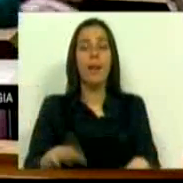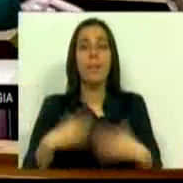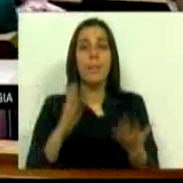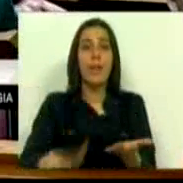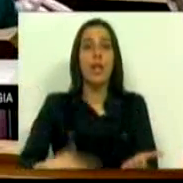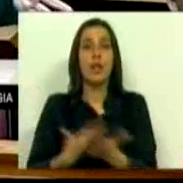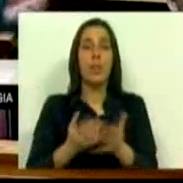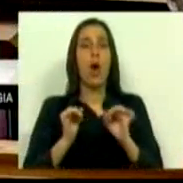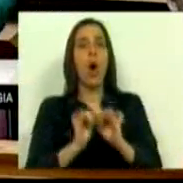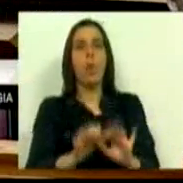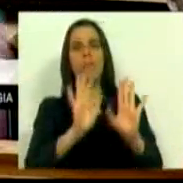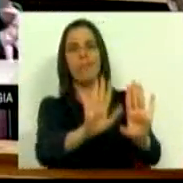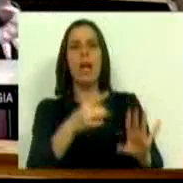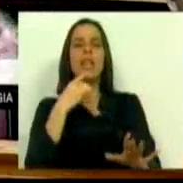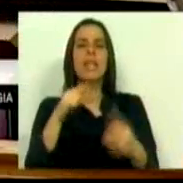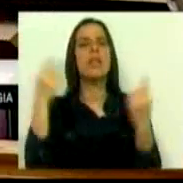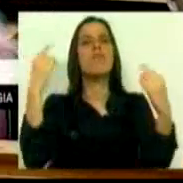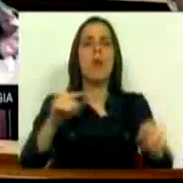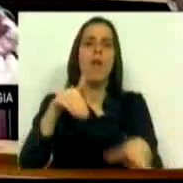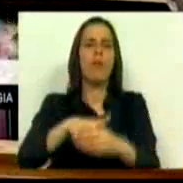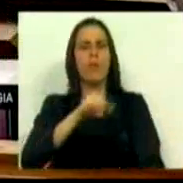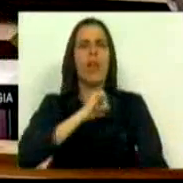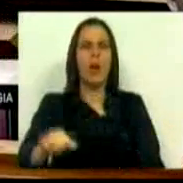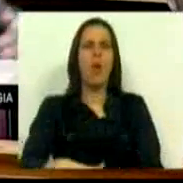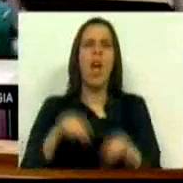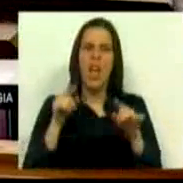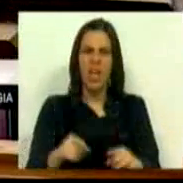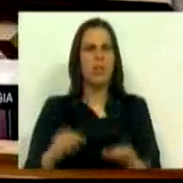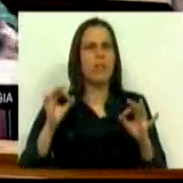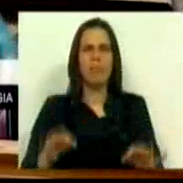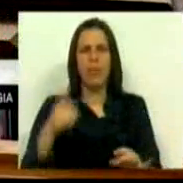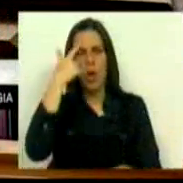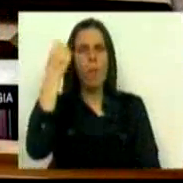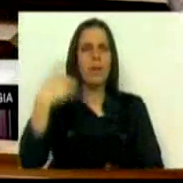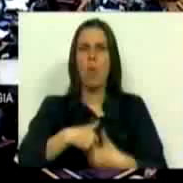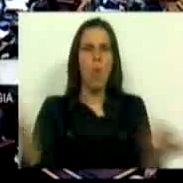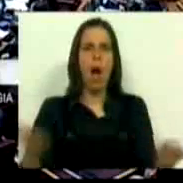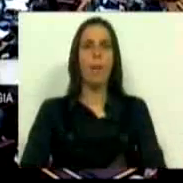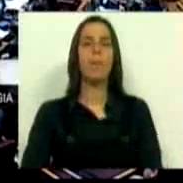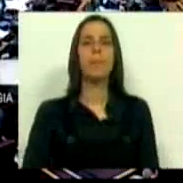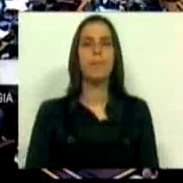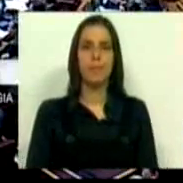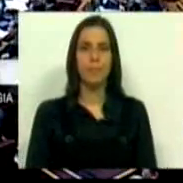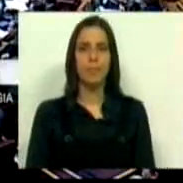as propostas da oposição, dizem simplesmente que vão votar contra. Isto é incompreensível. Obrigado. Obrigado. Obrigado.